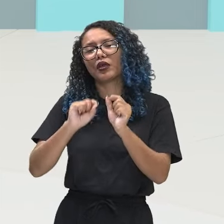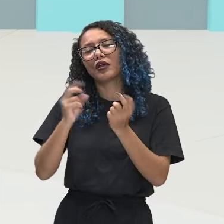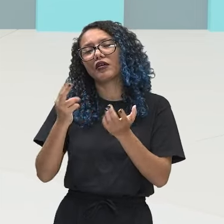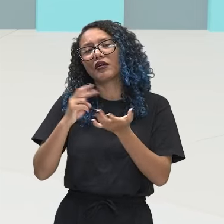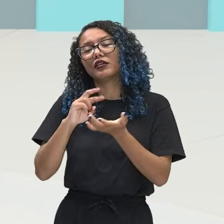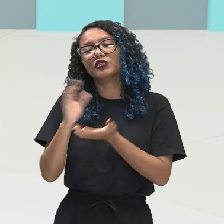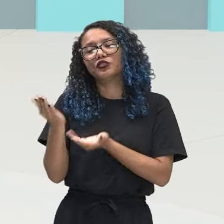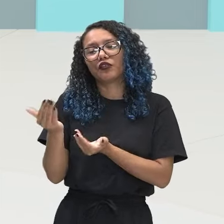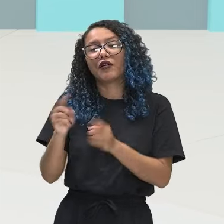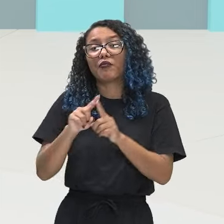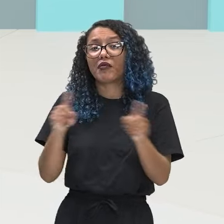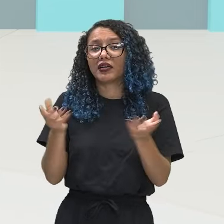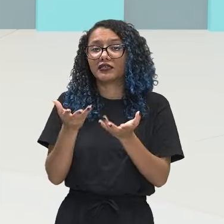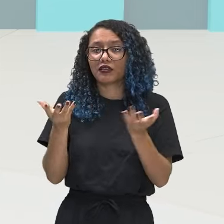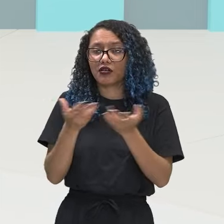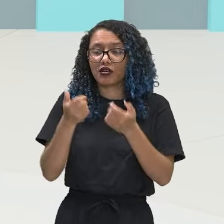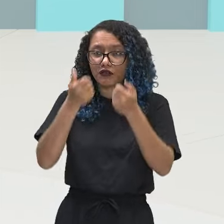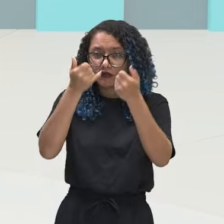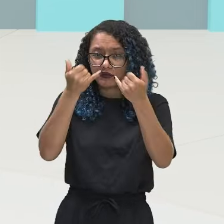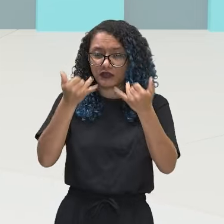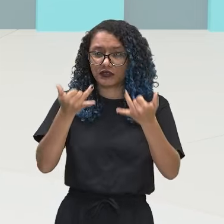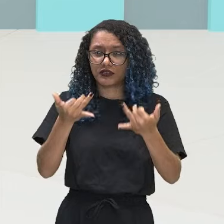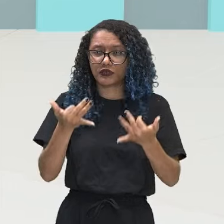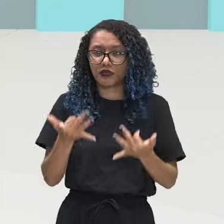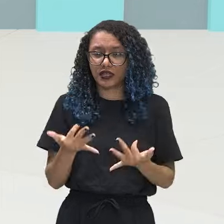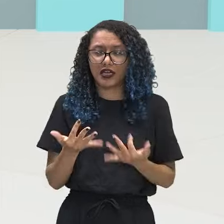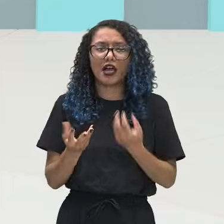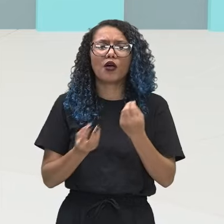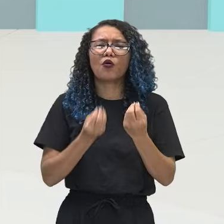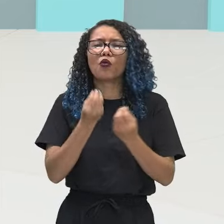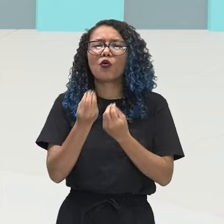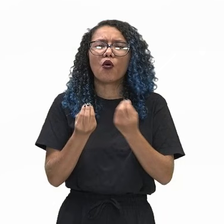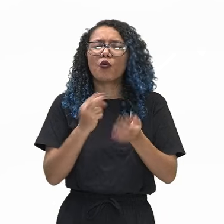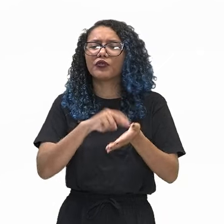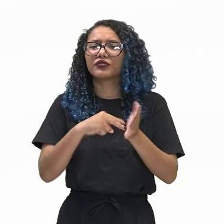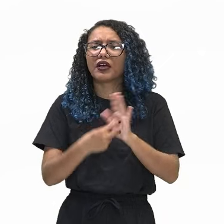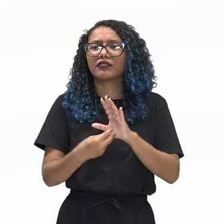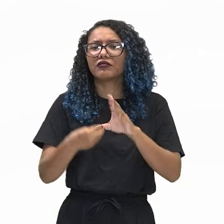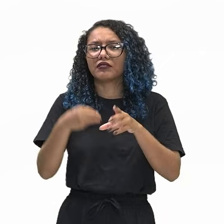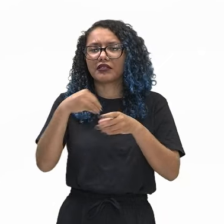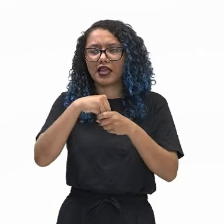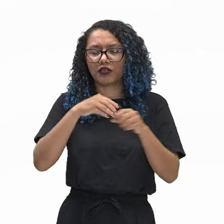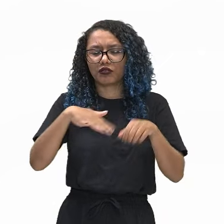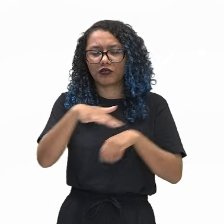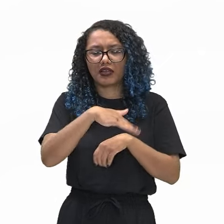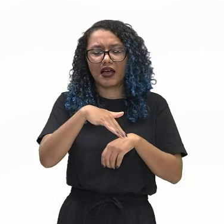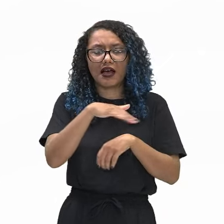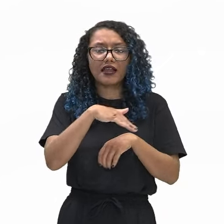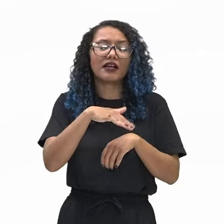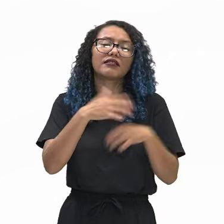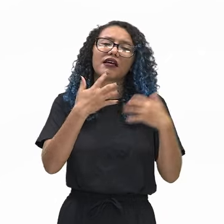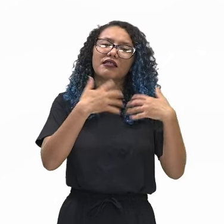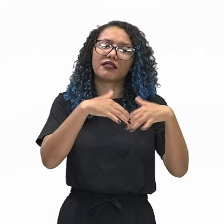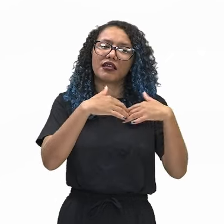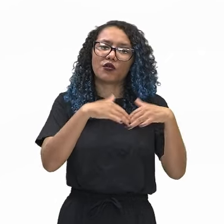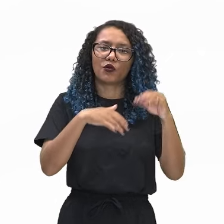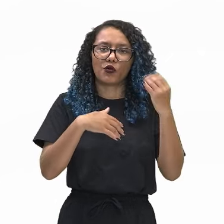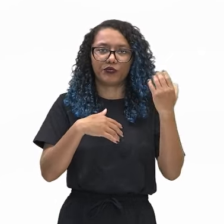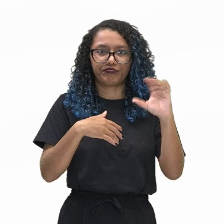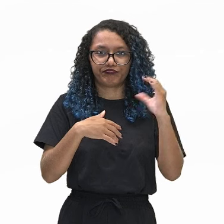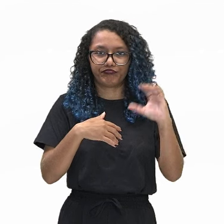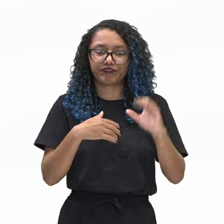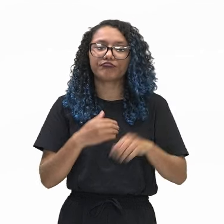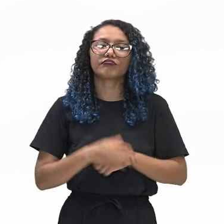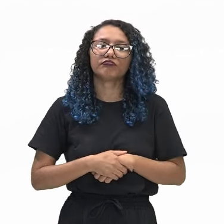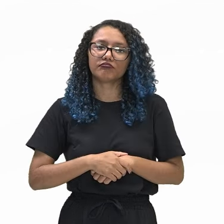o que é a juventude sob o olhar da neurociência, certo? Então, a gente agora vai falar um